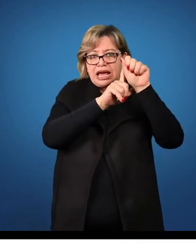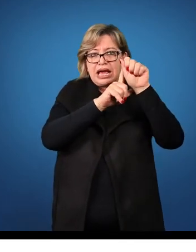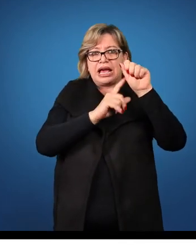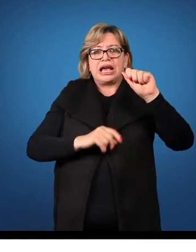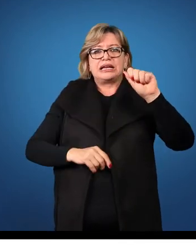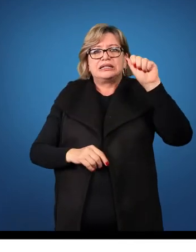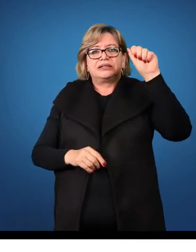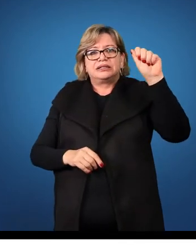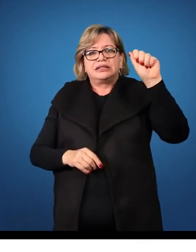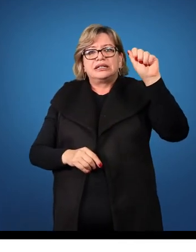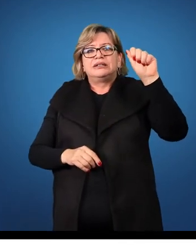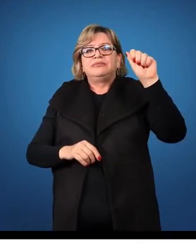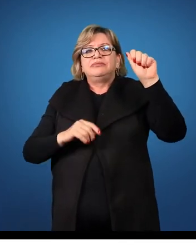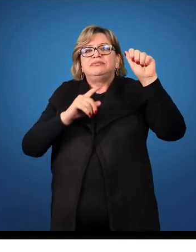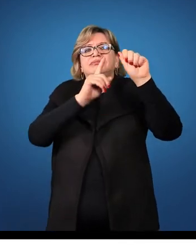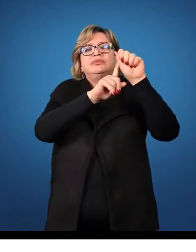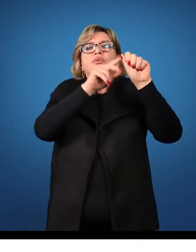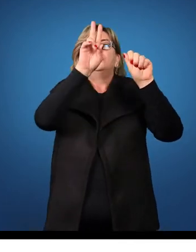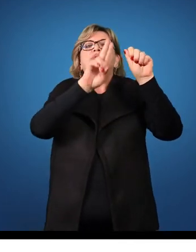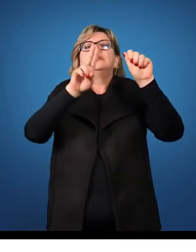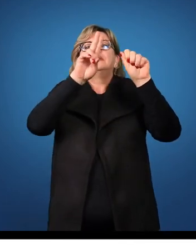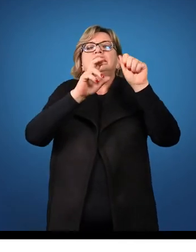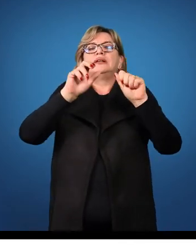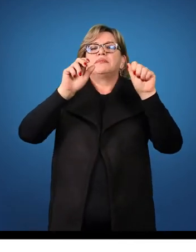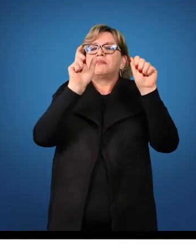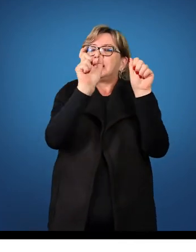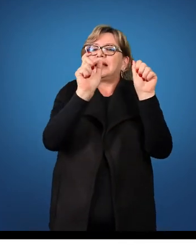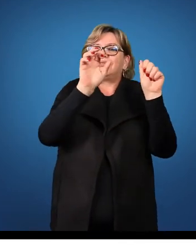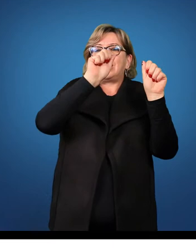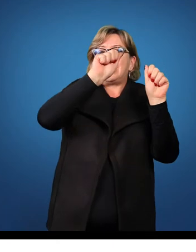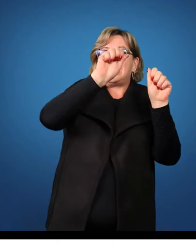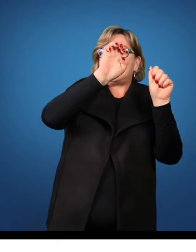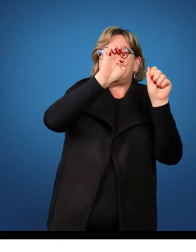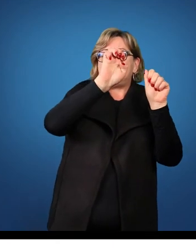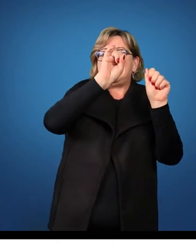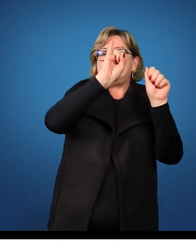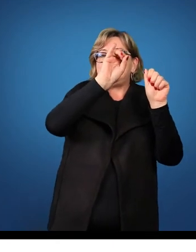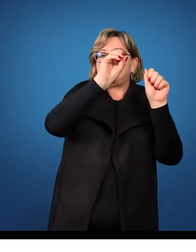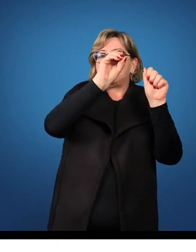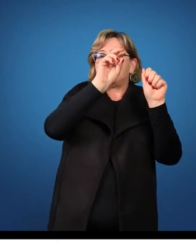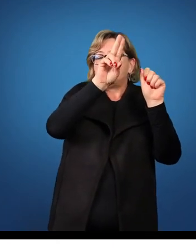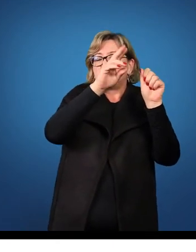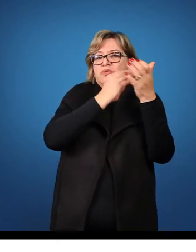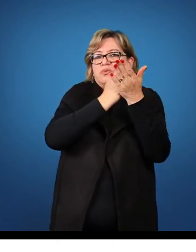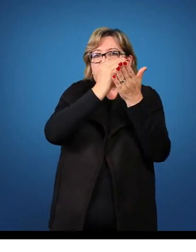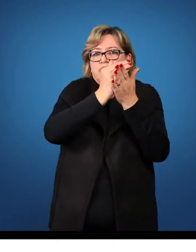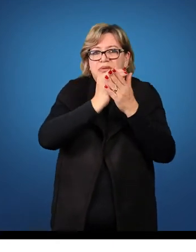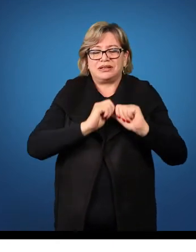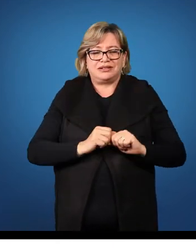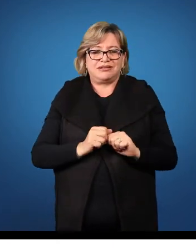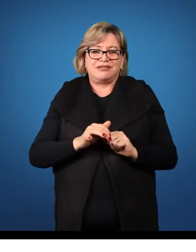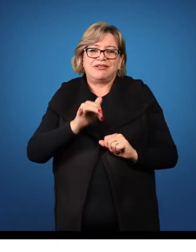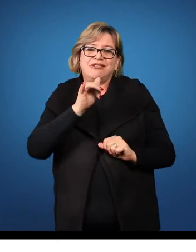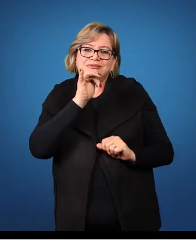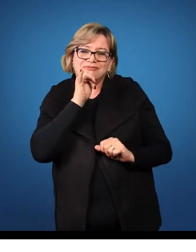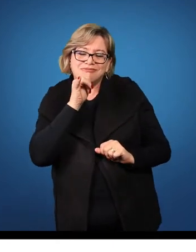ou por consoante. Digamos aqui, Pedro.